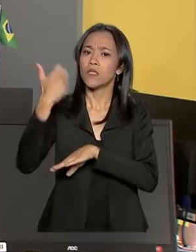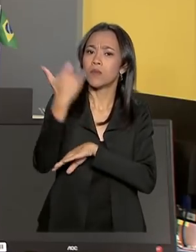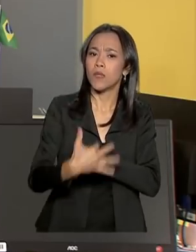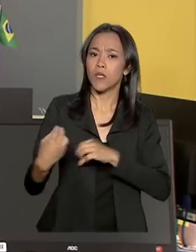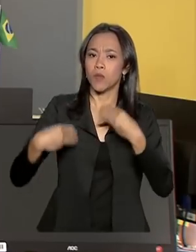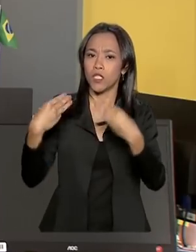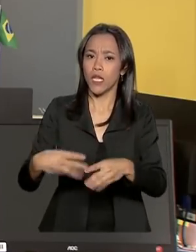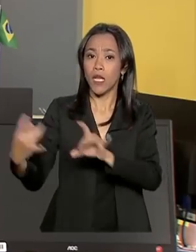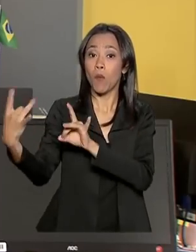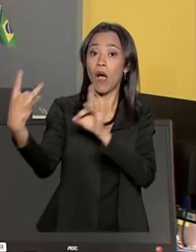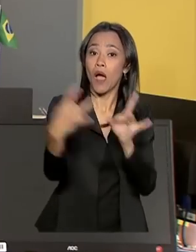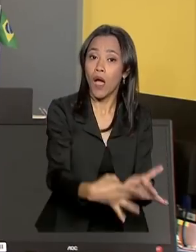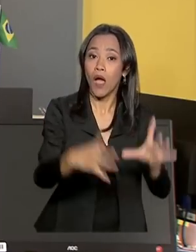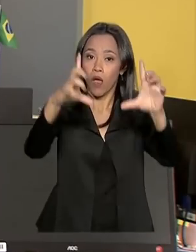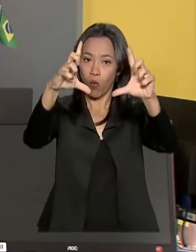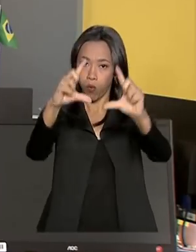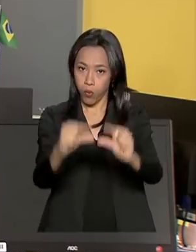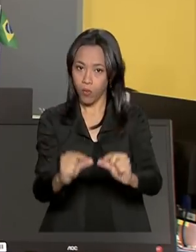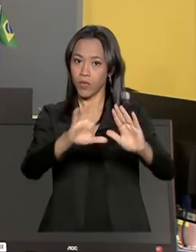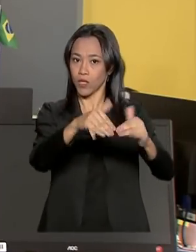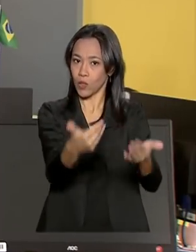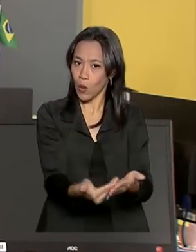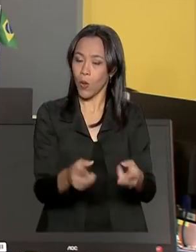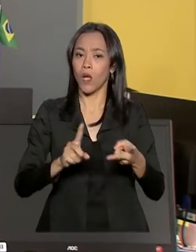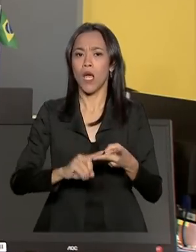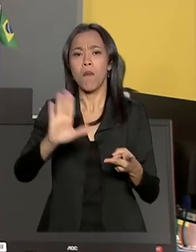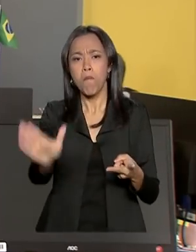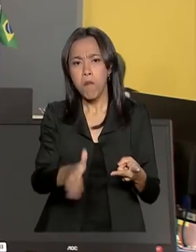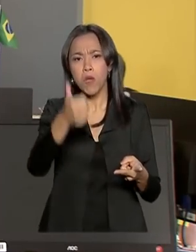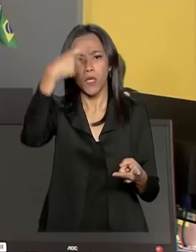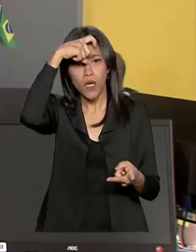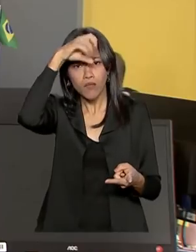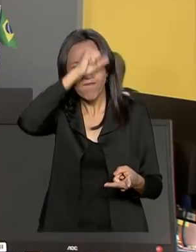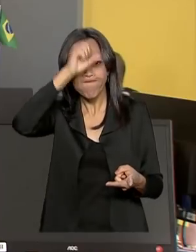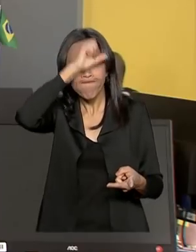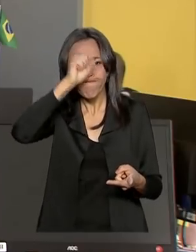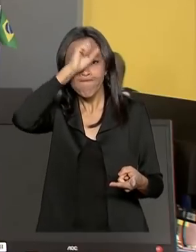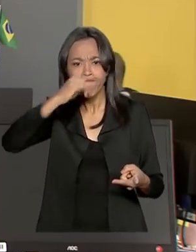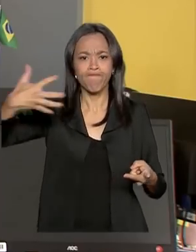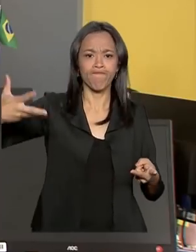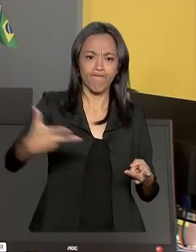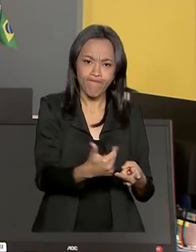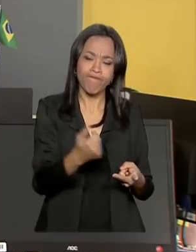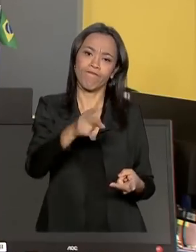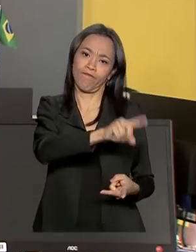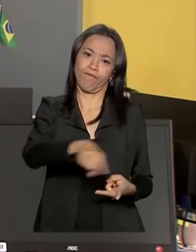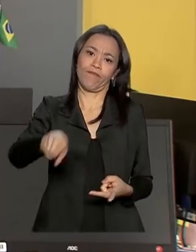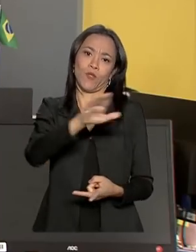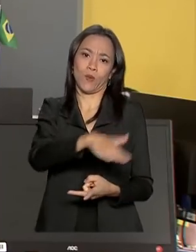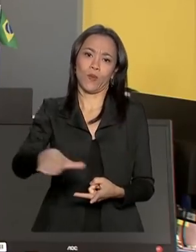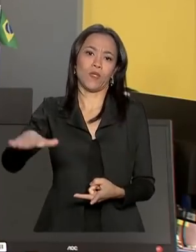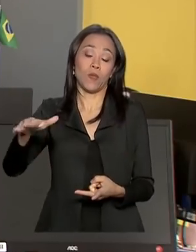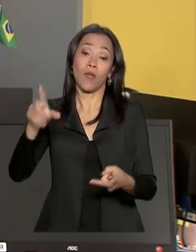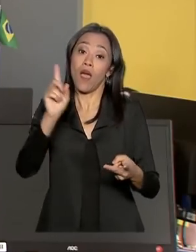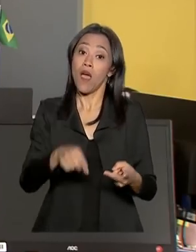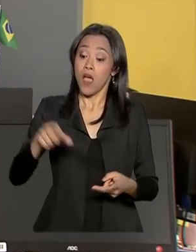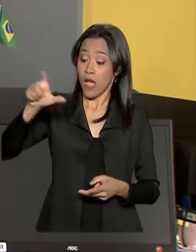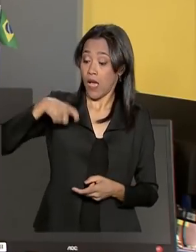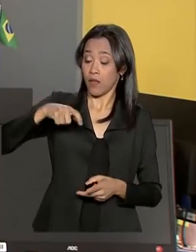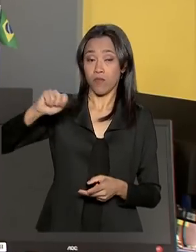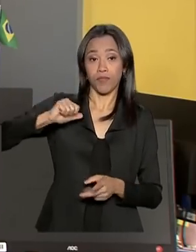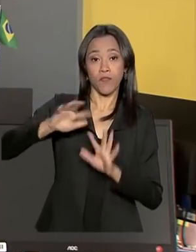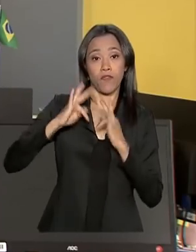diminuição do abandono escolar e a melhoria da performance dos alunos nas provas. Lembrando que o Bolsa Família é voltado a famílias extremamente